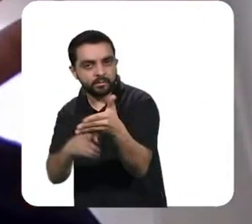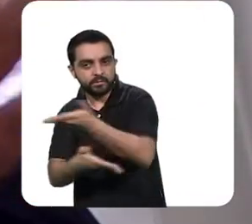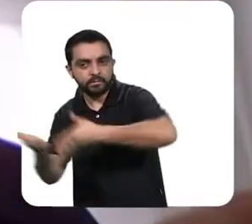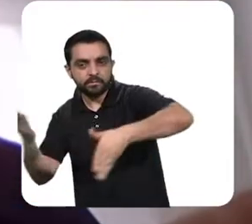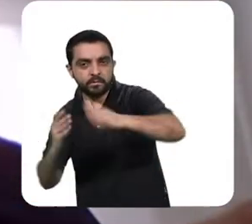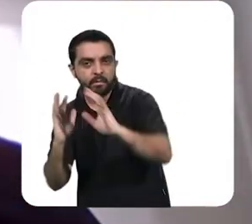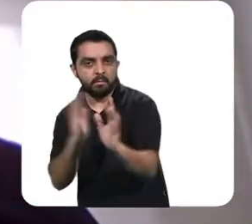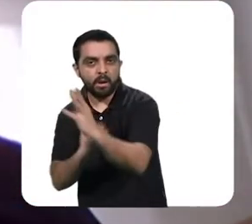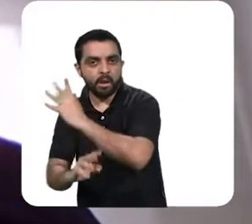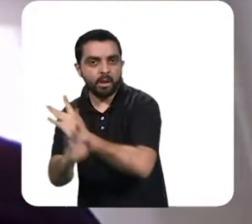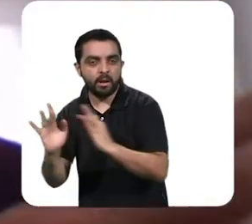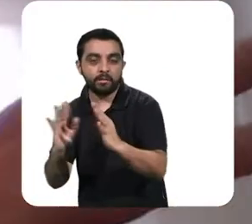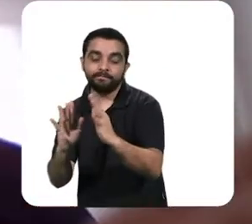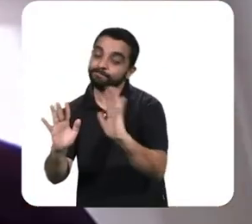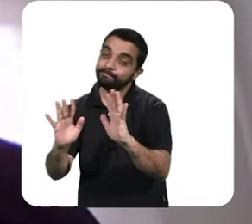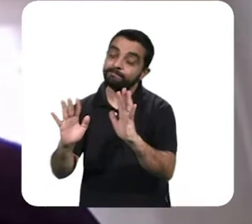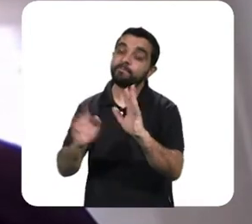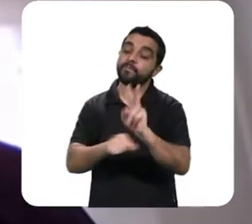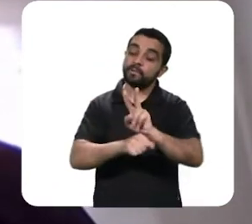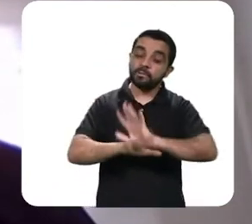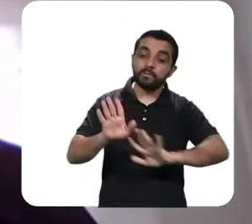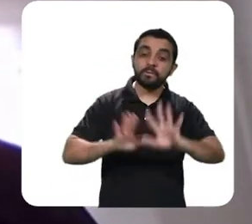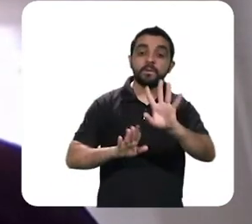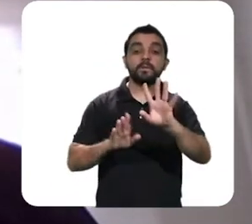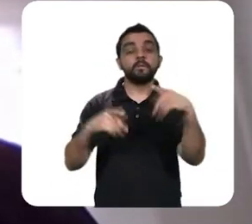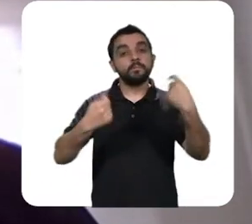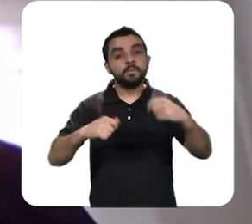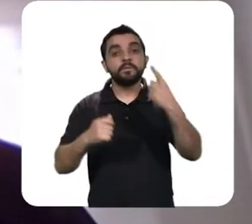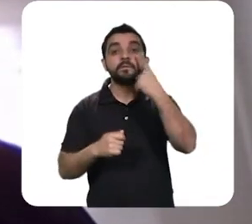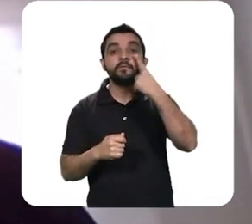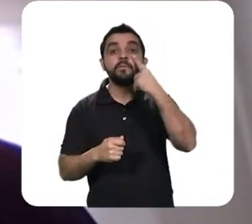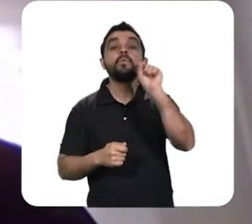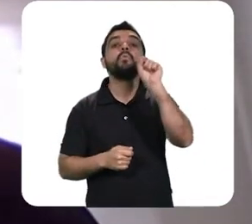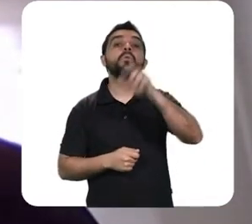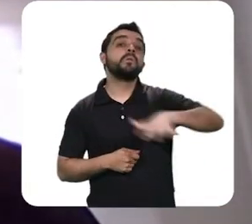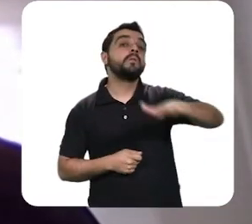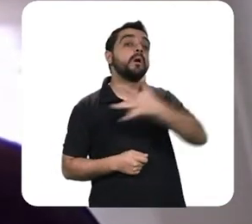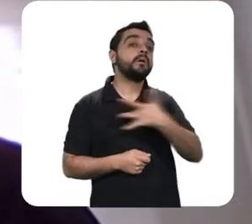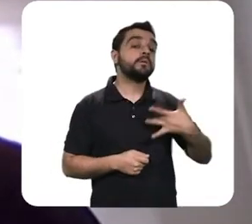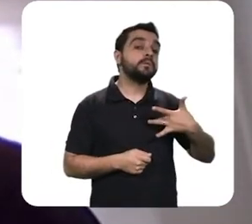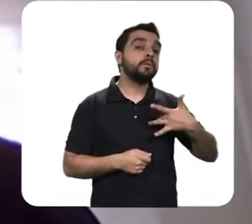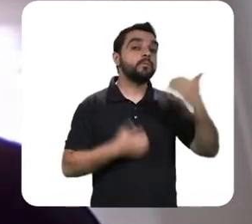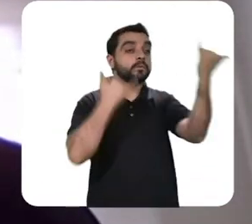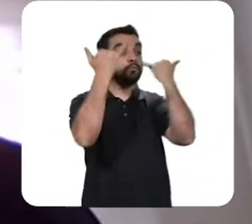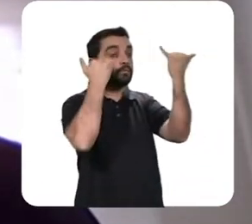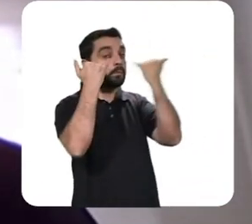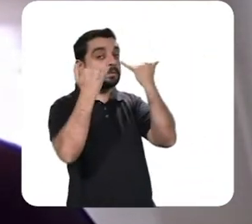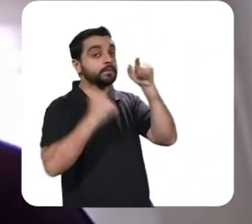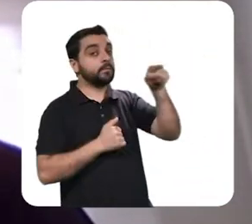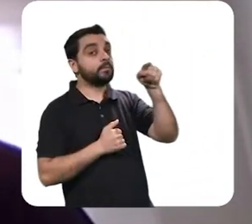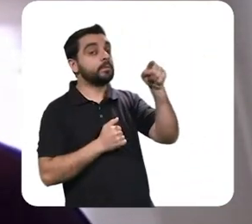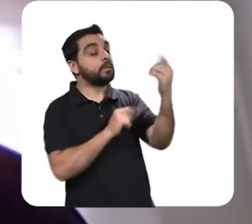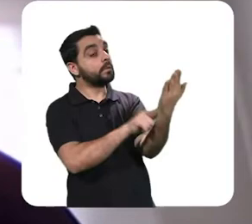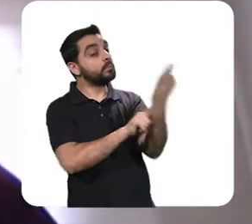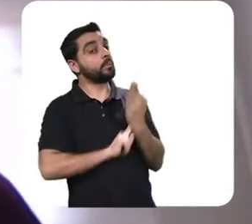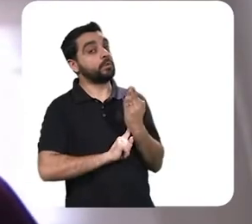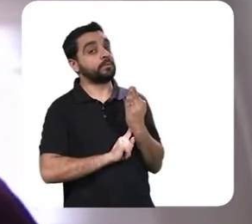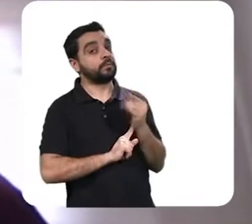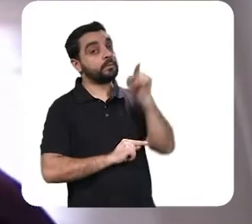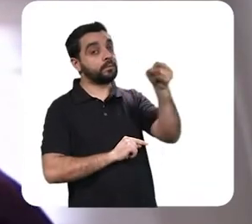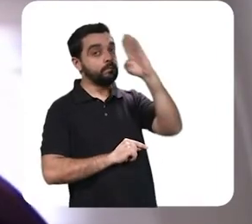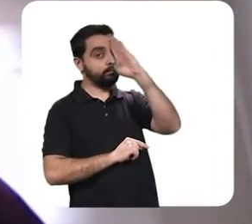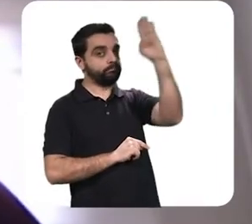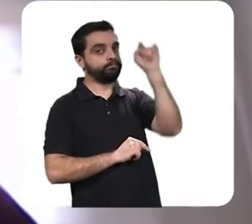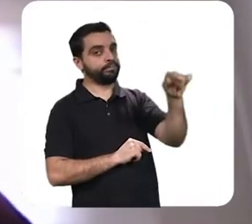é observar o que os especialistas da área estão dizendo que é da área de saúde então acho que o